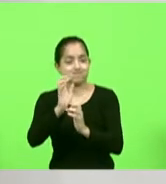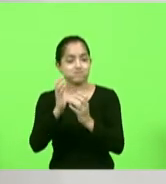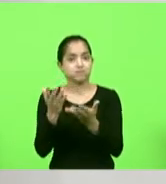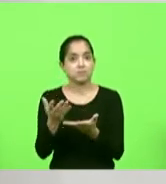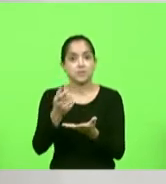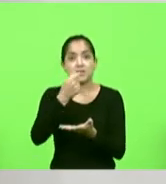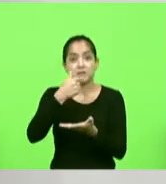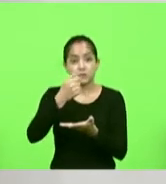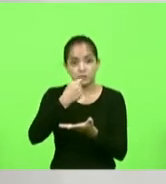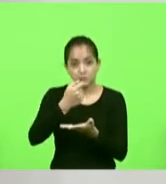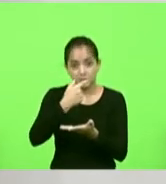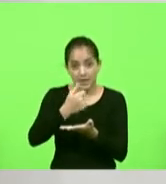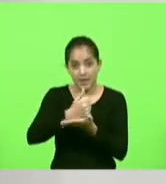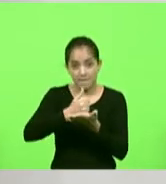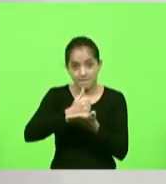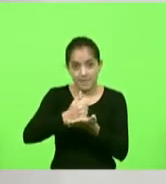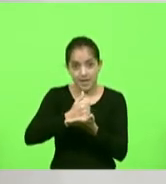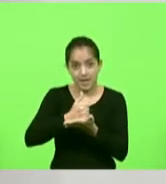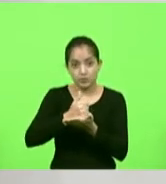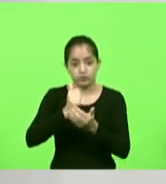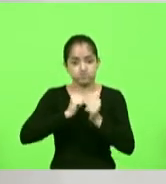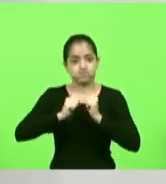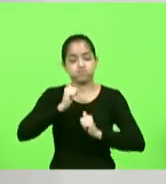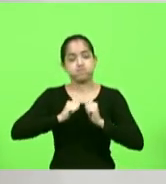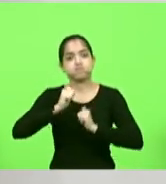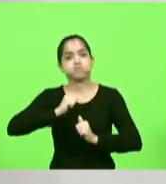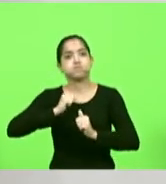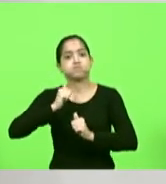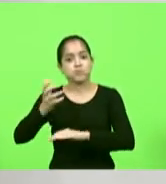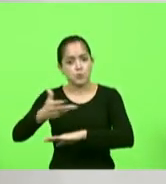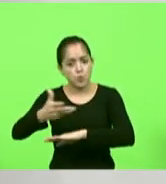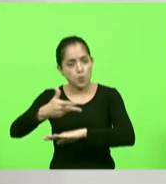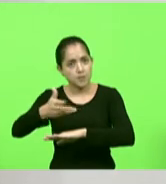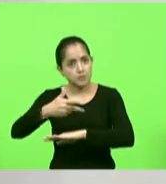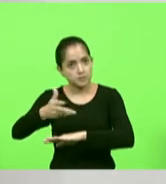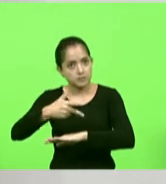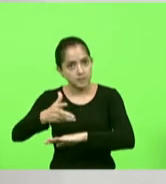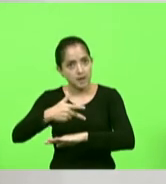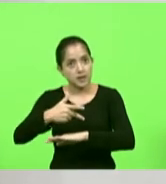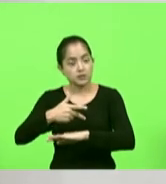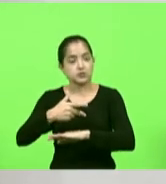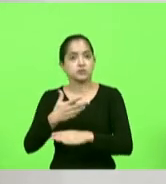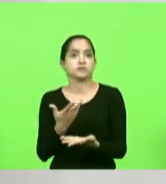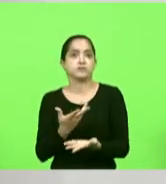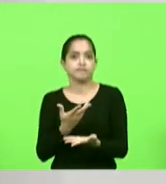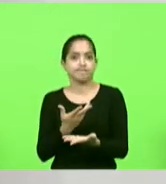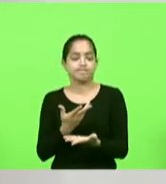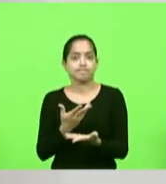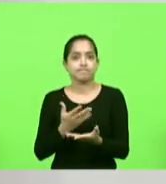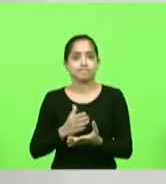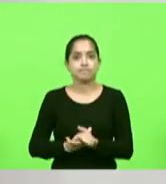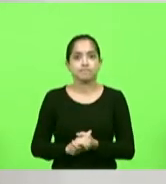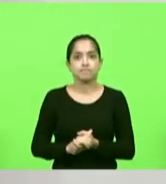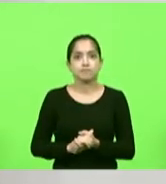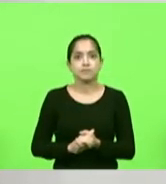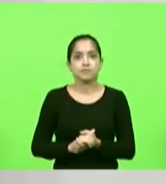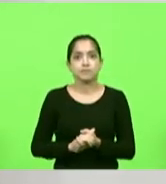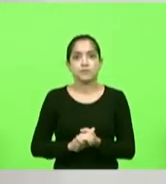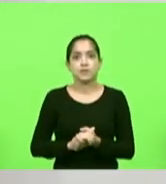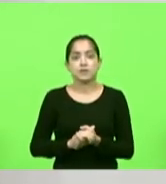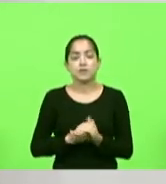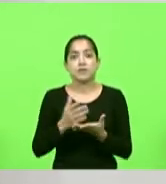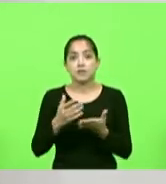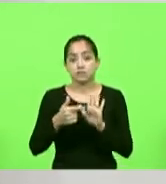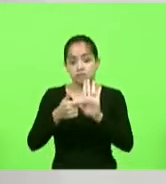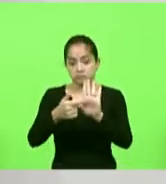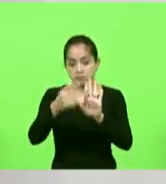estimulantes para que o animal corra mais rápido e fique mais agressivo então eu apresentei esse projeto